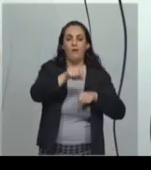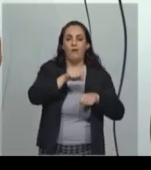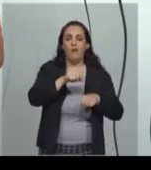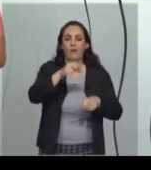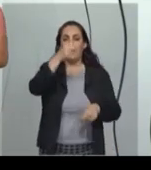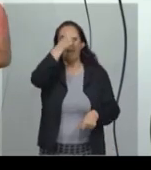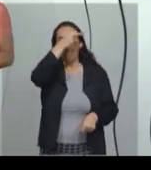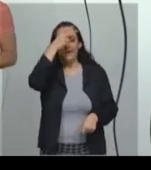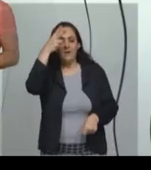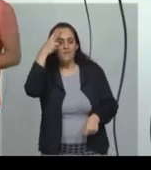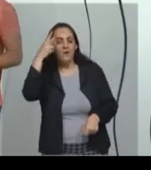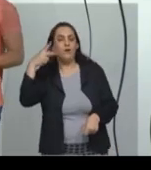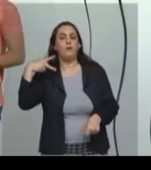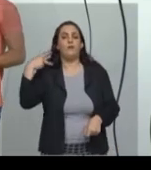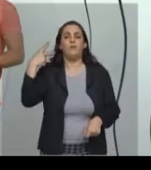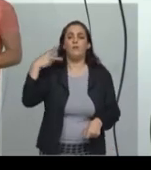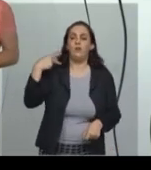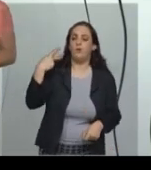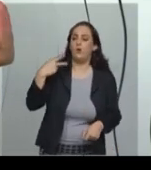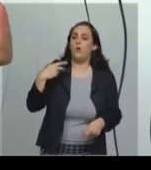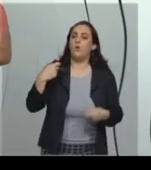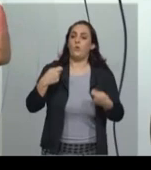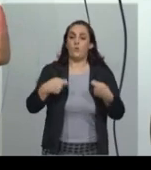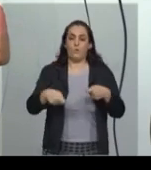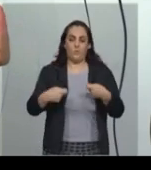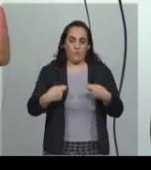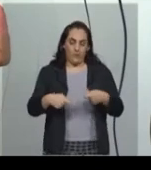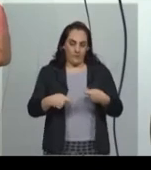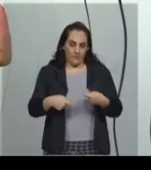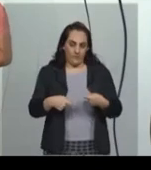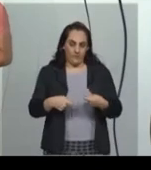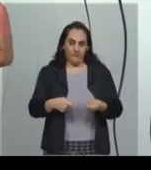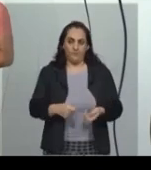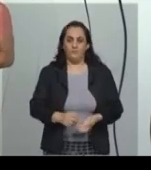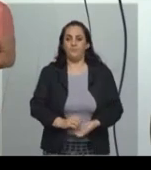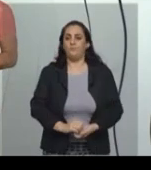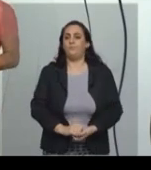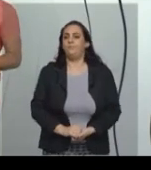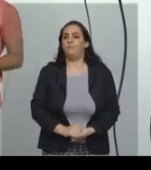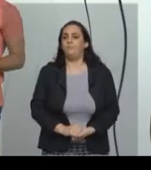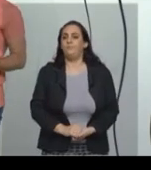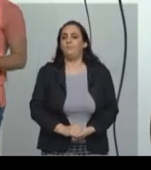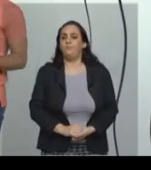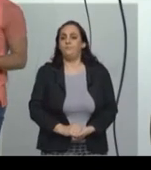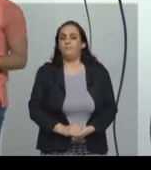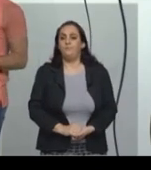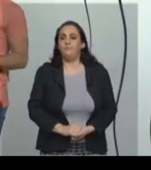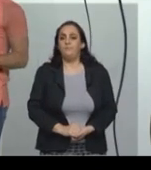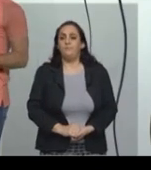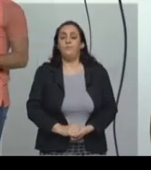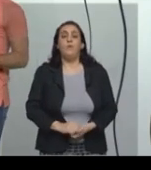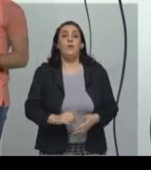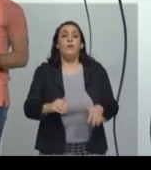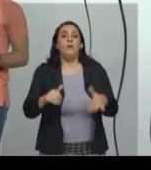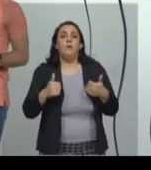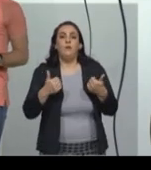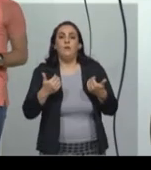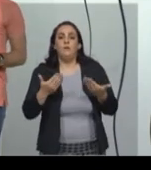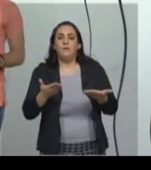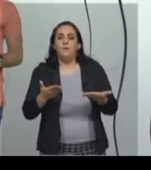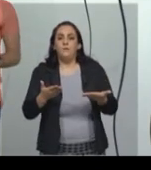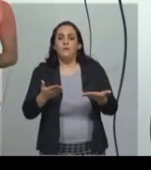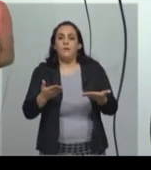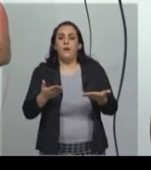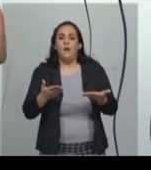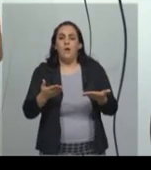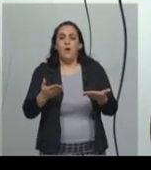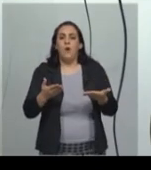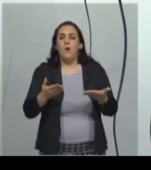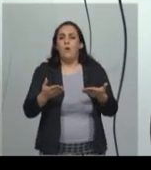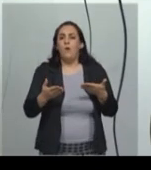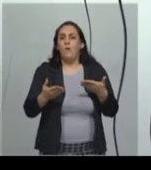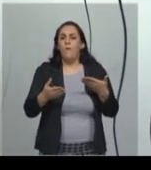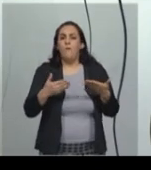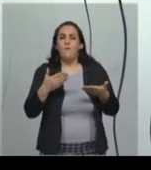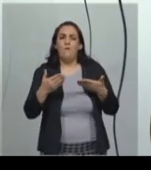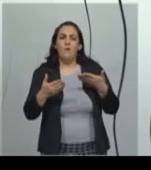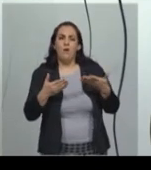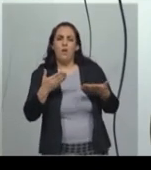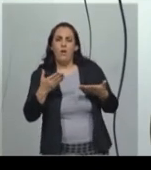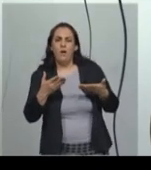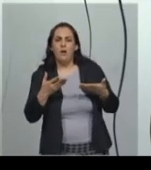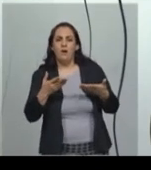e vereadoras daquele município. E aí, então, quando a gente fala em cidades